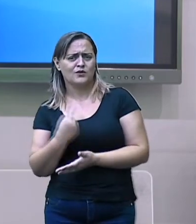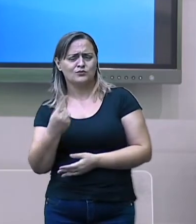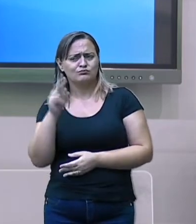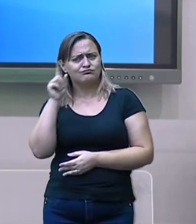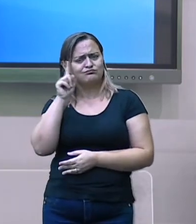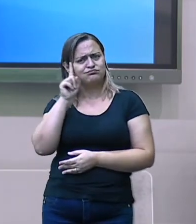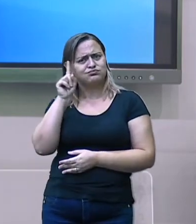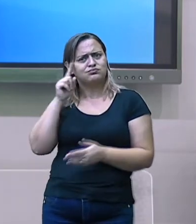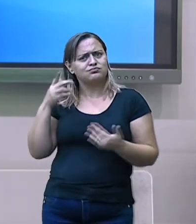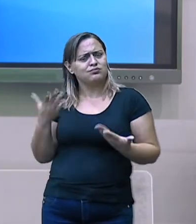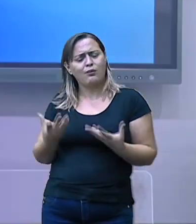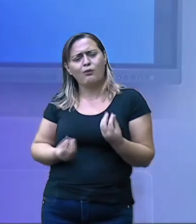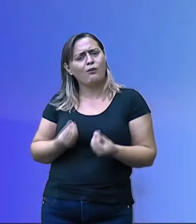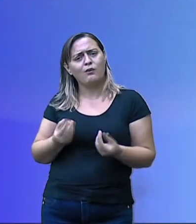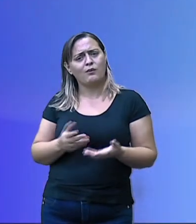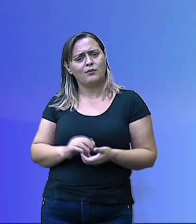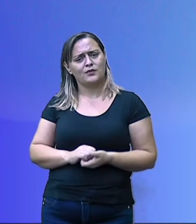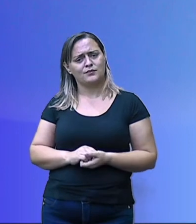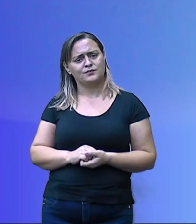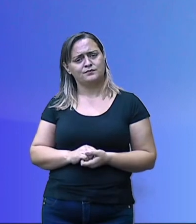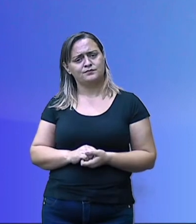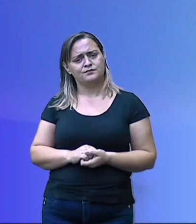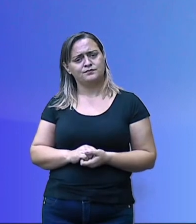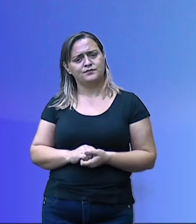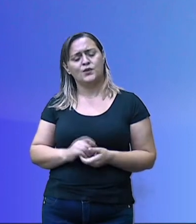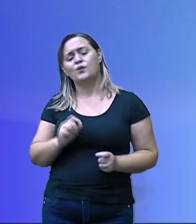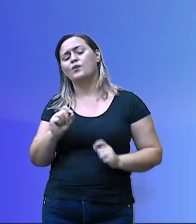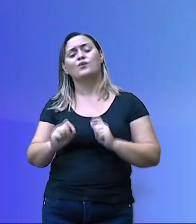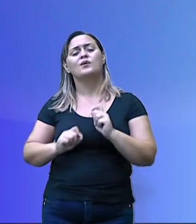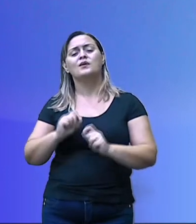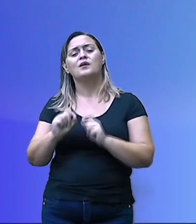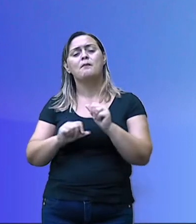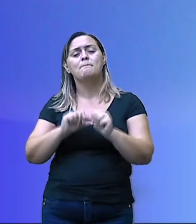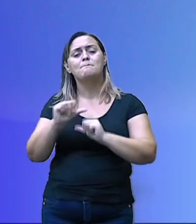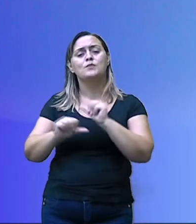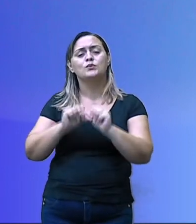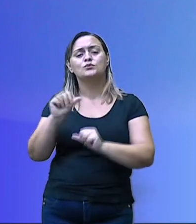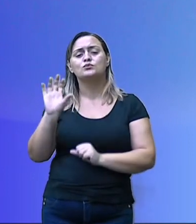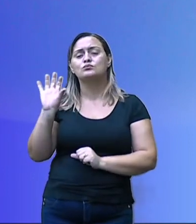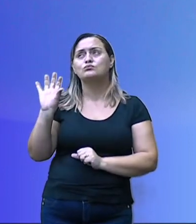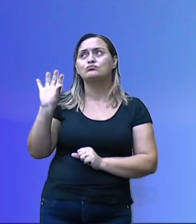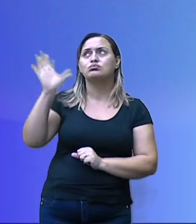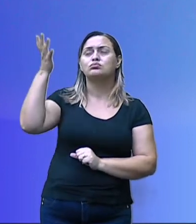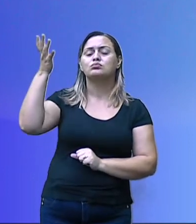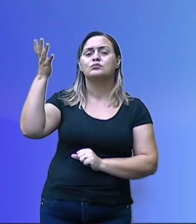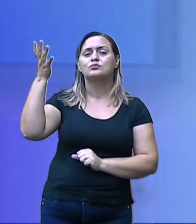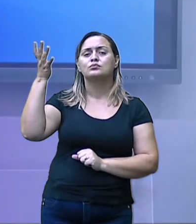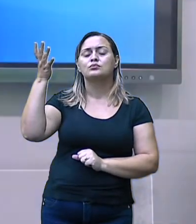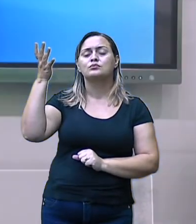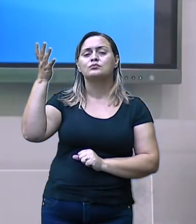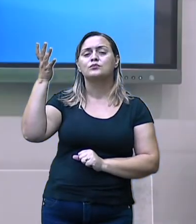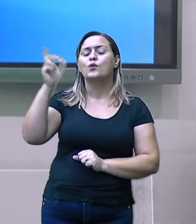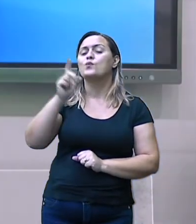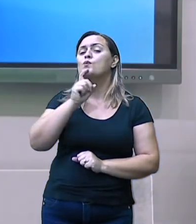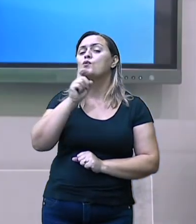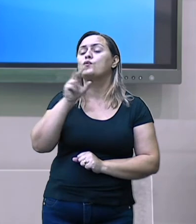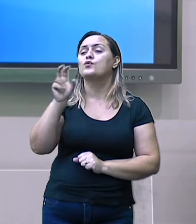interessante. O há de mudanças climáticas na onda de frio na Europa?